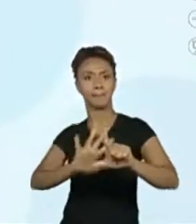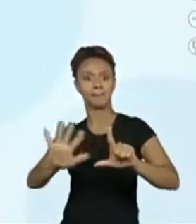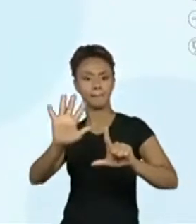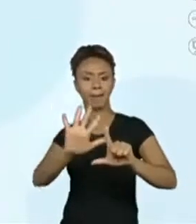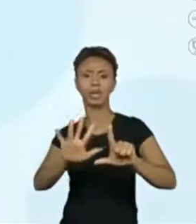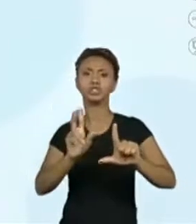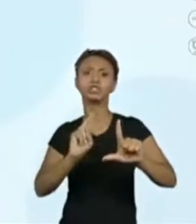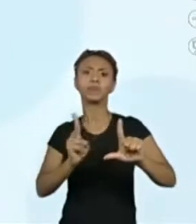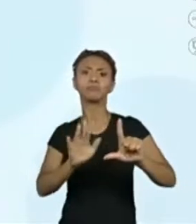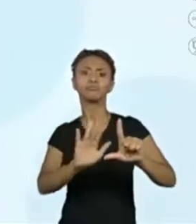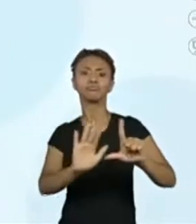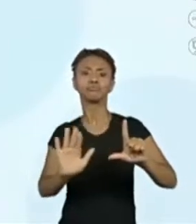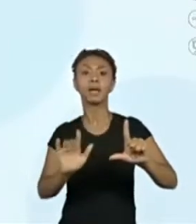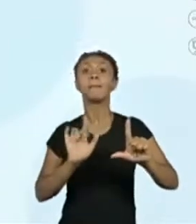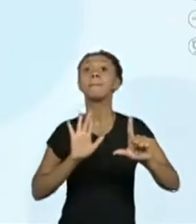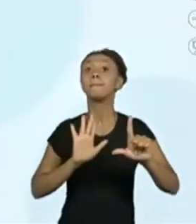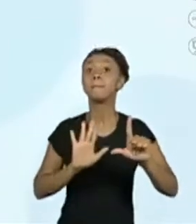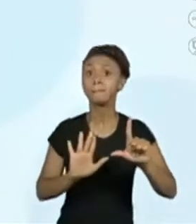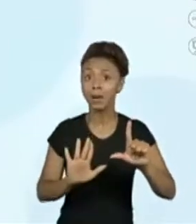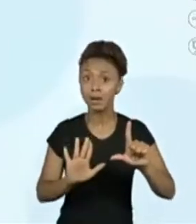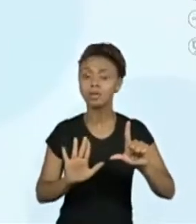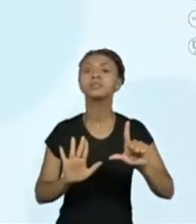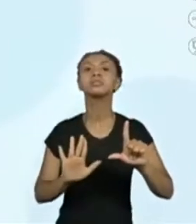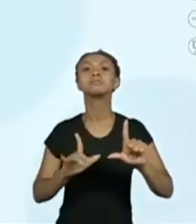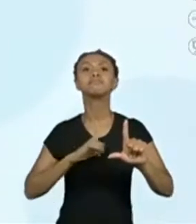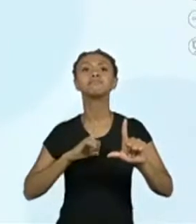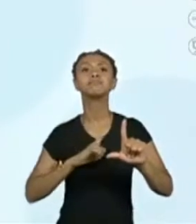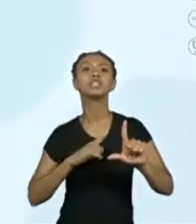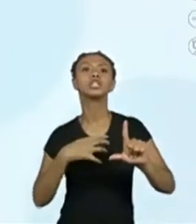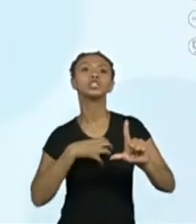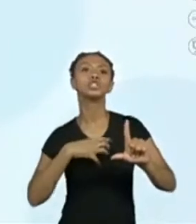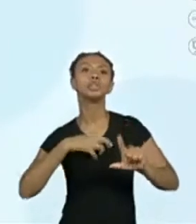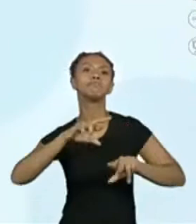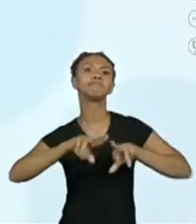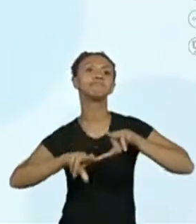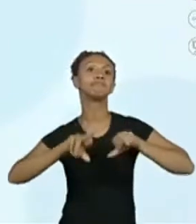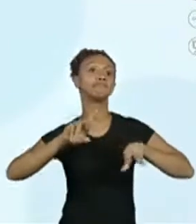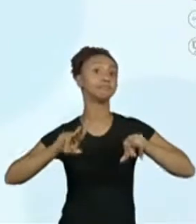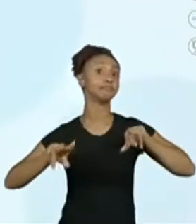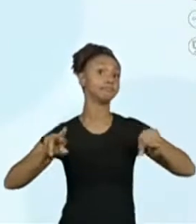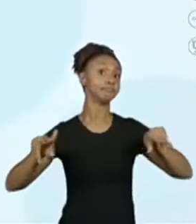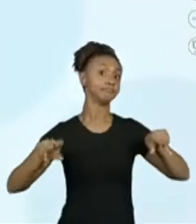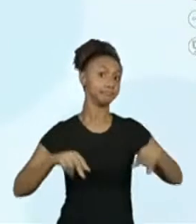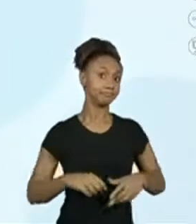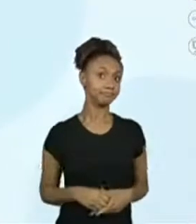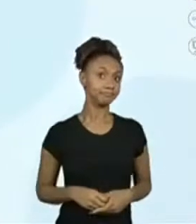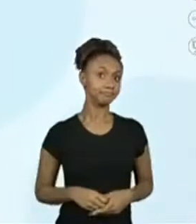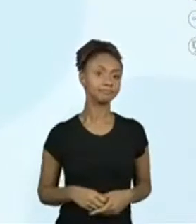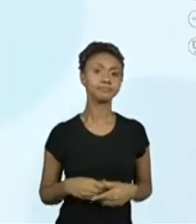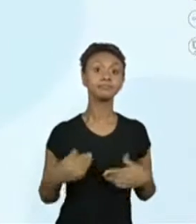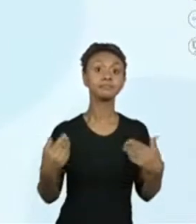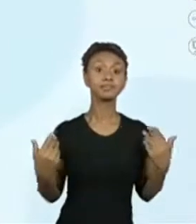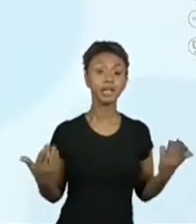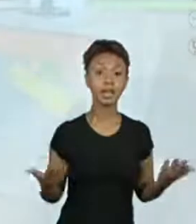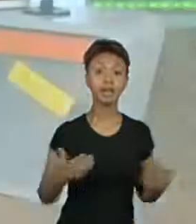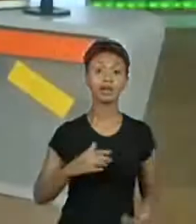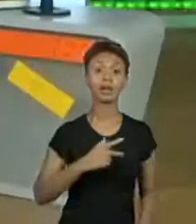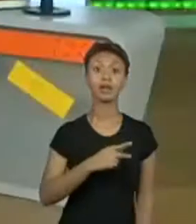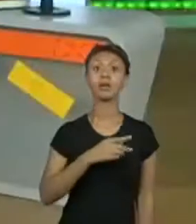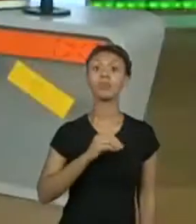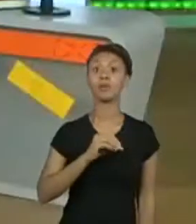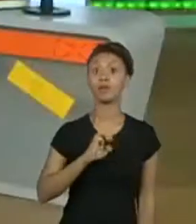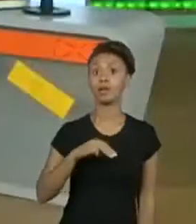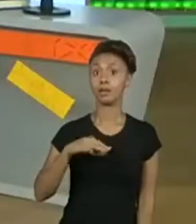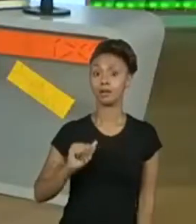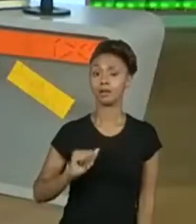estáticas, Elas apresentam formatos diferentes. Isso faz com que o poema concreto seja totalmente